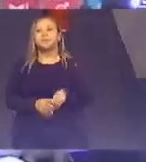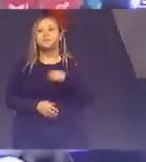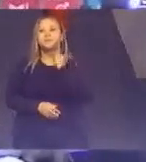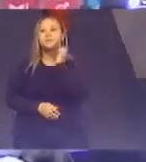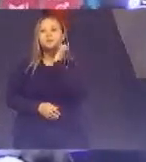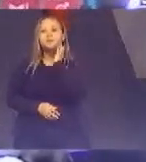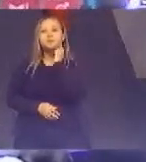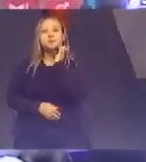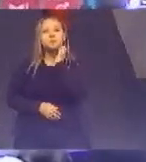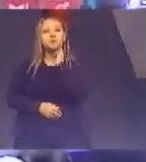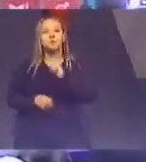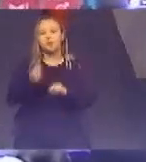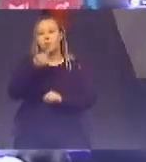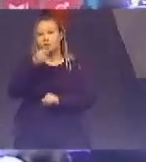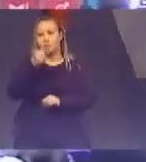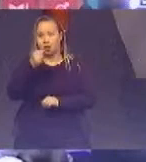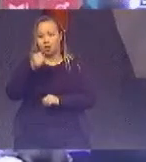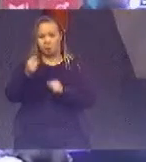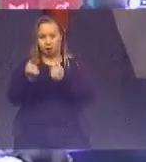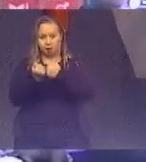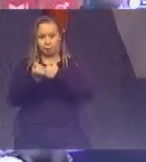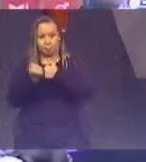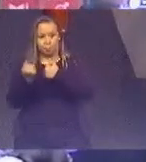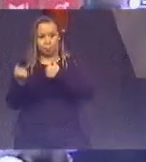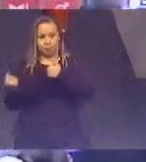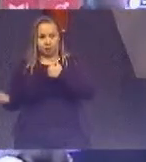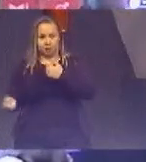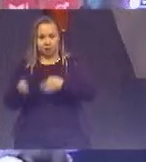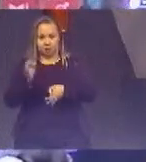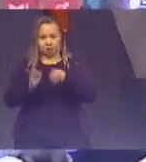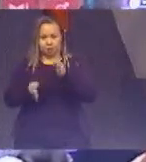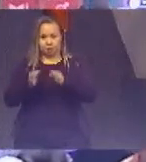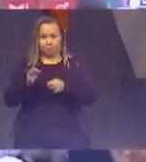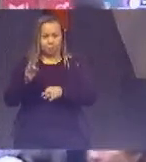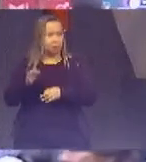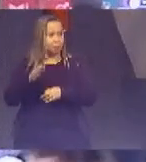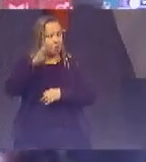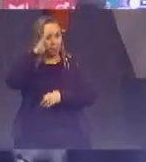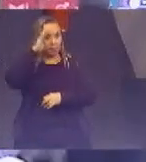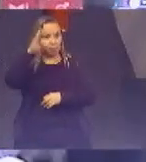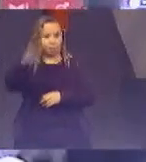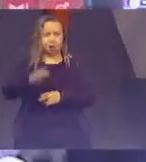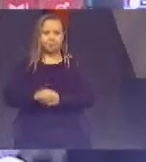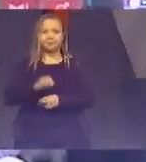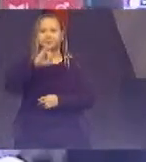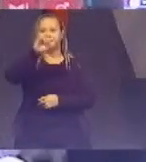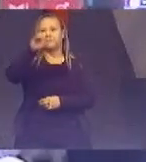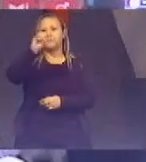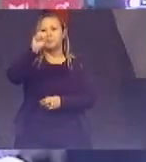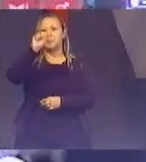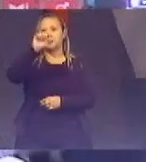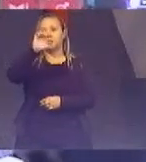Com a palavra o vice-presidente do superior tribunal militar ministro José Barroso Filho